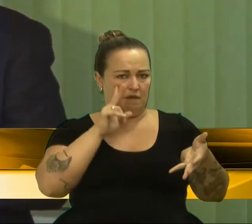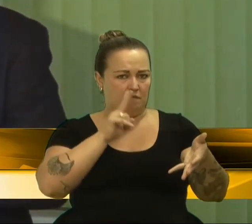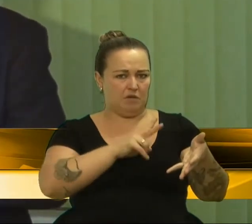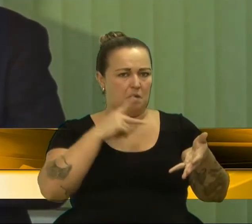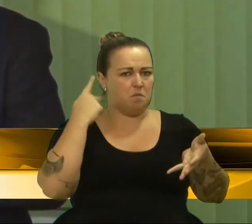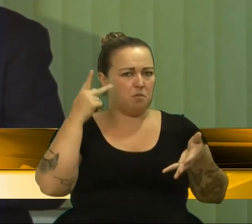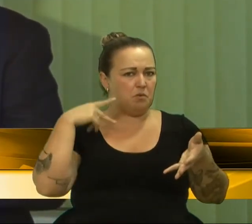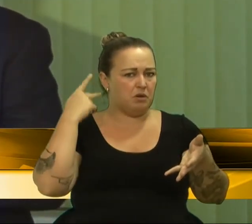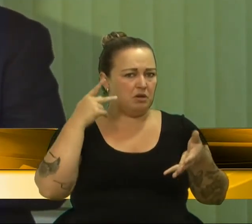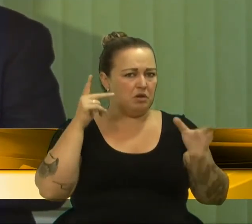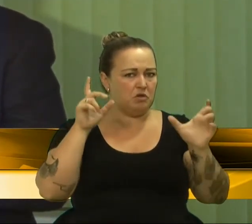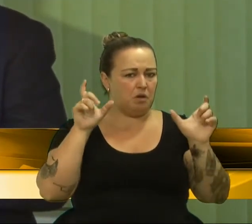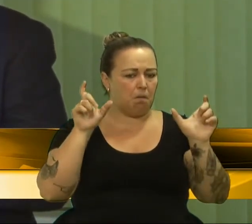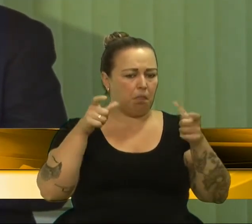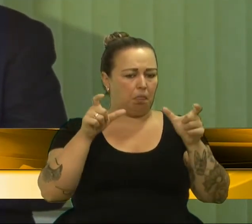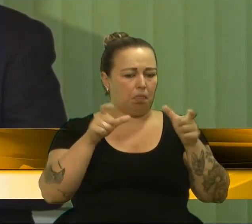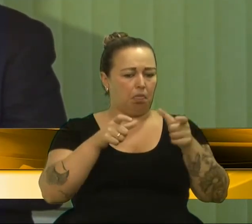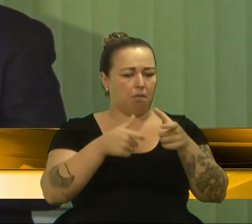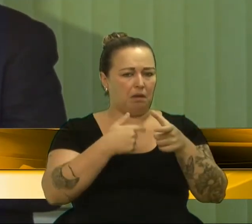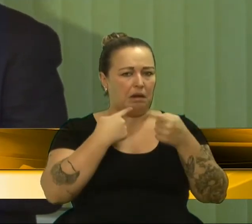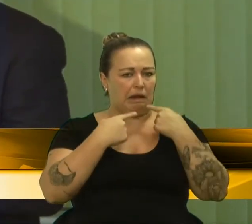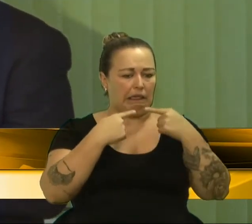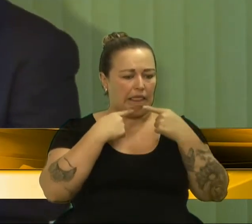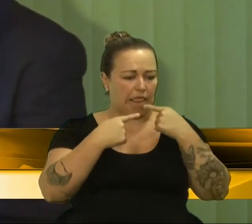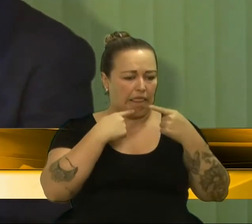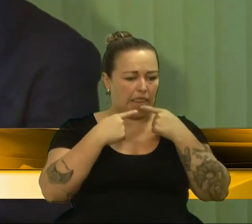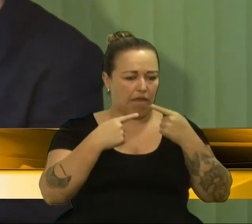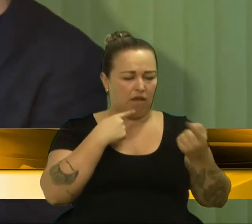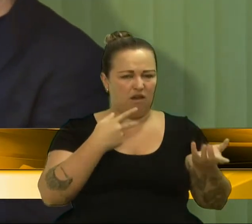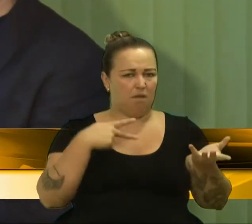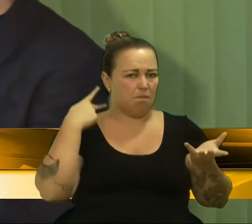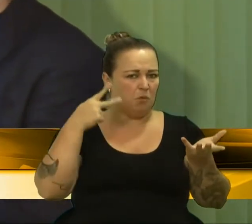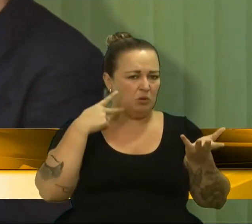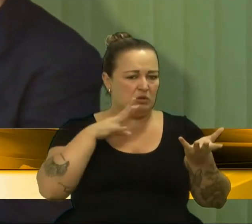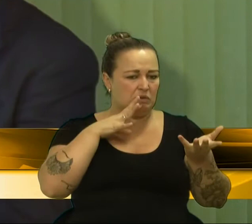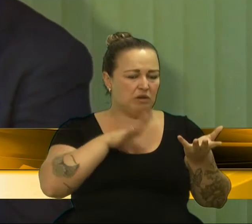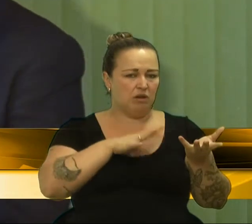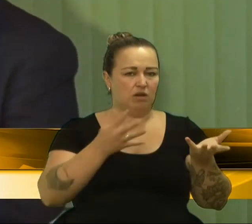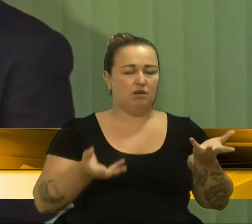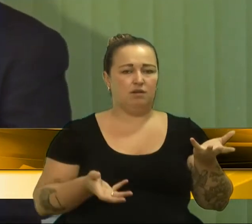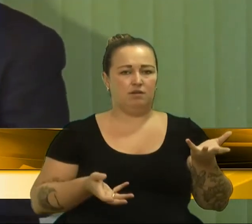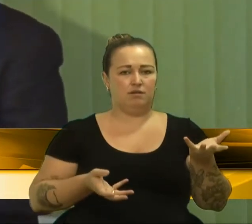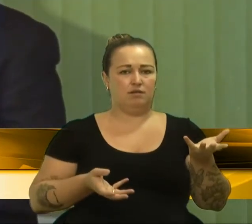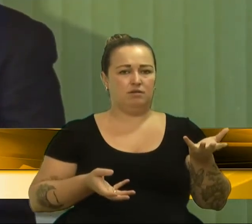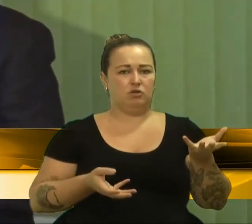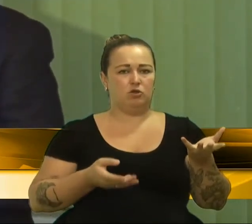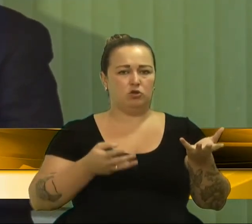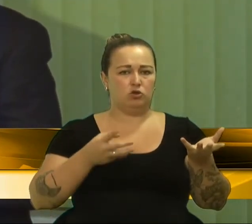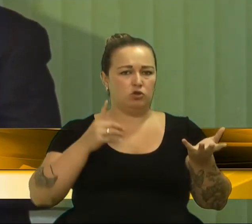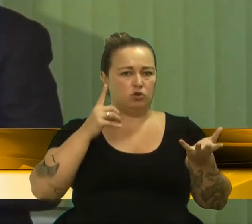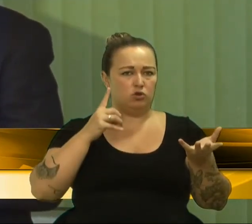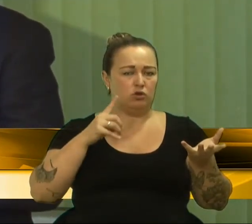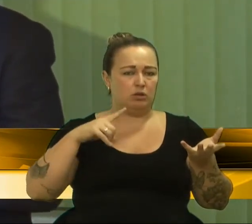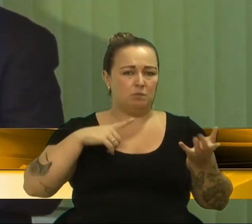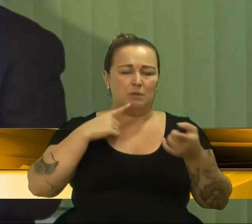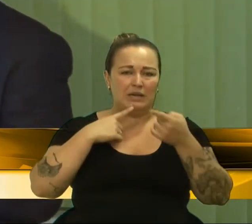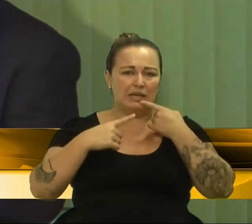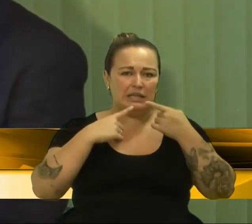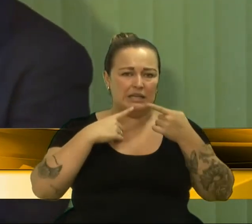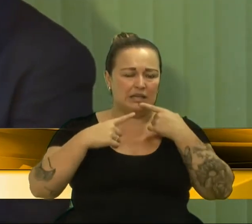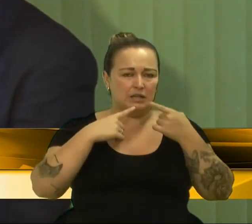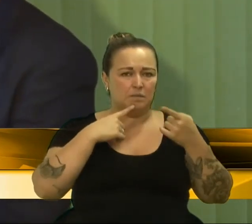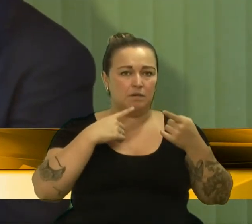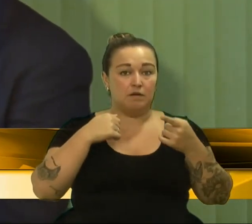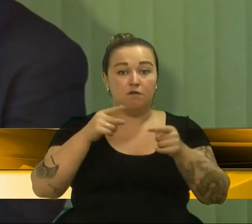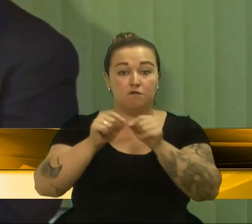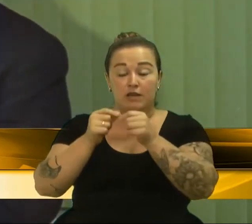política cada vez mais sendo criticada, cada vez mais, nós estamos sendo criticados toda hora, a classe política, por uma série de coisas. Por mais que